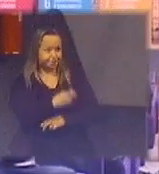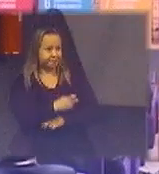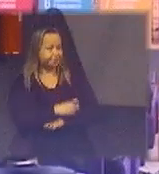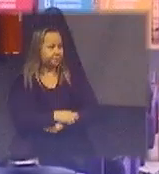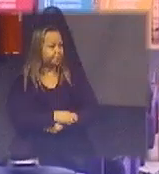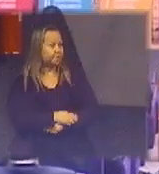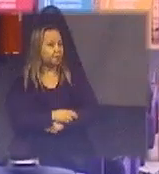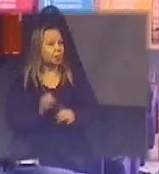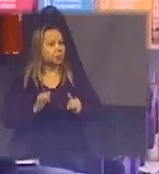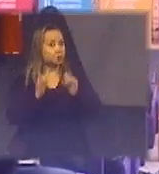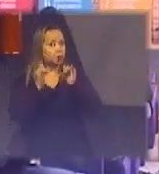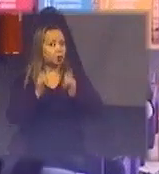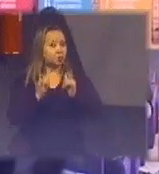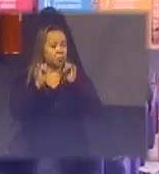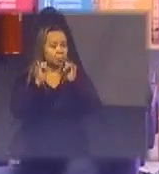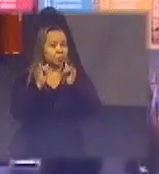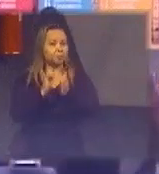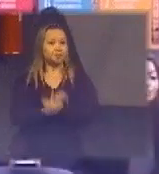bom